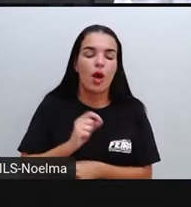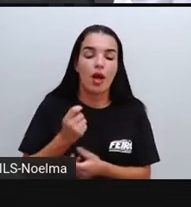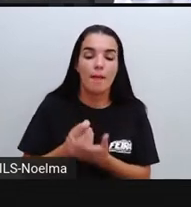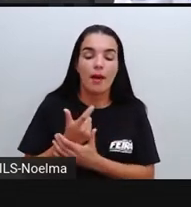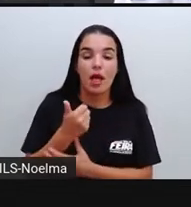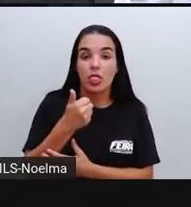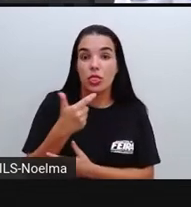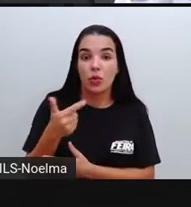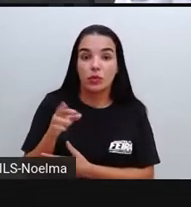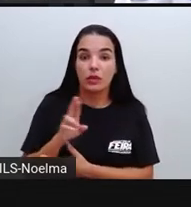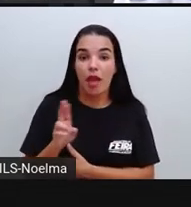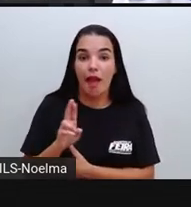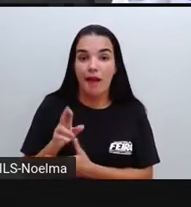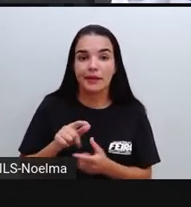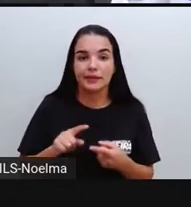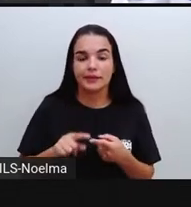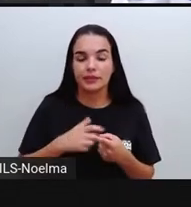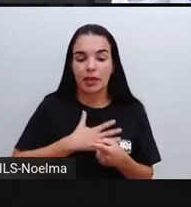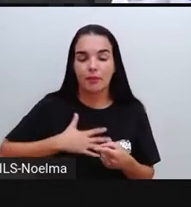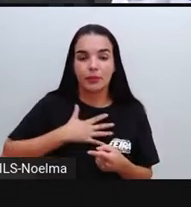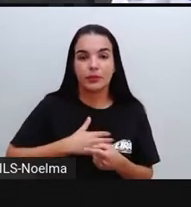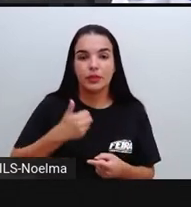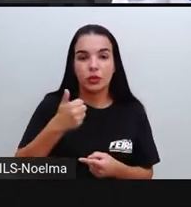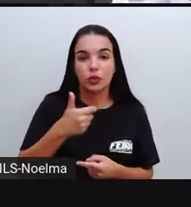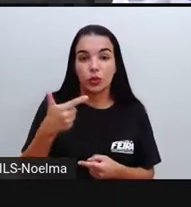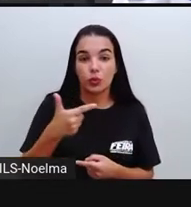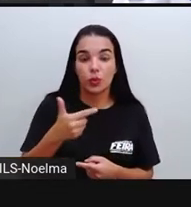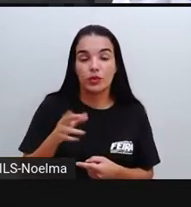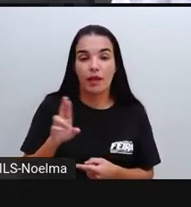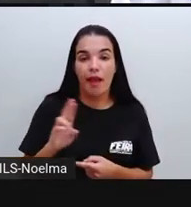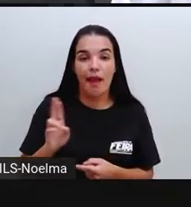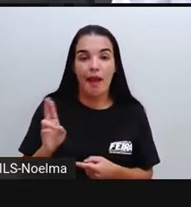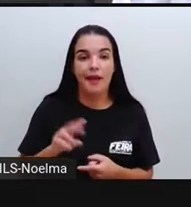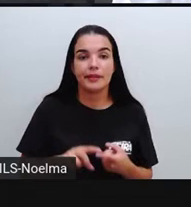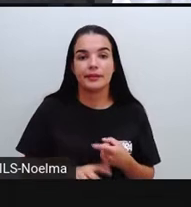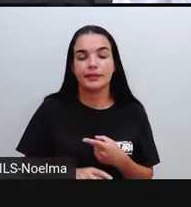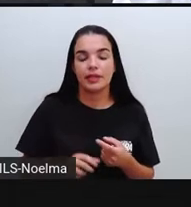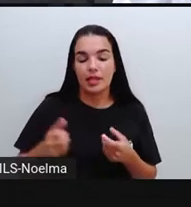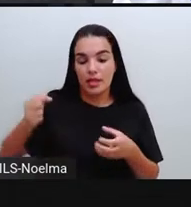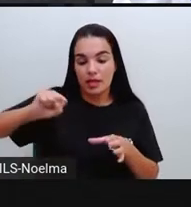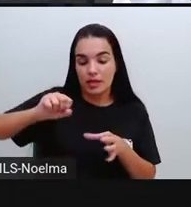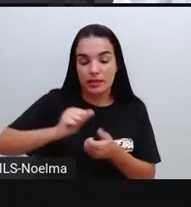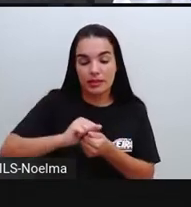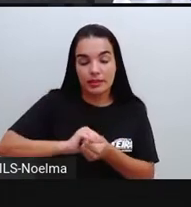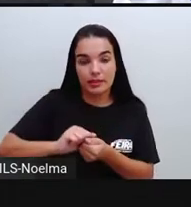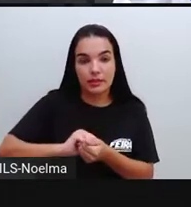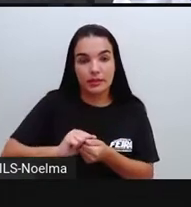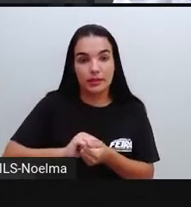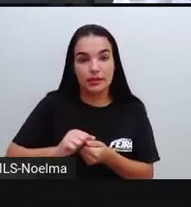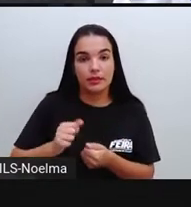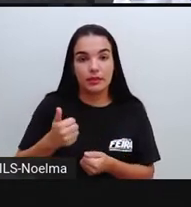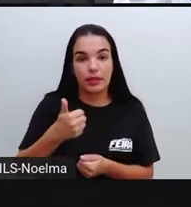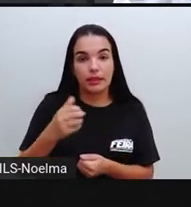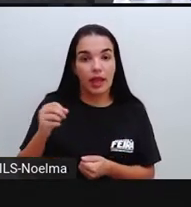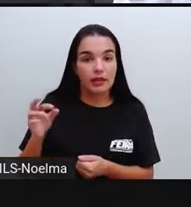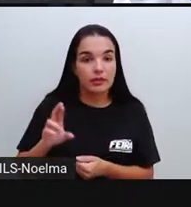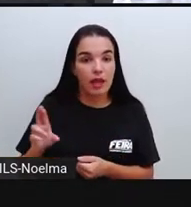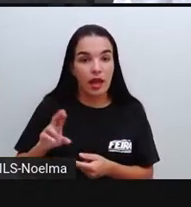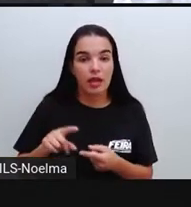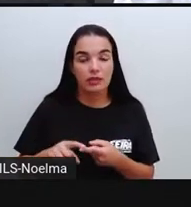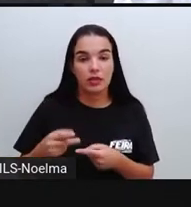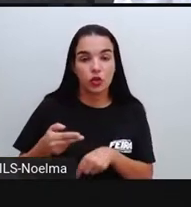comprou por 12 reais, o sabonete ela comprou por 2, o sabão em pó, ela comprou por 10,